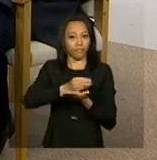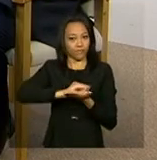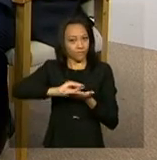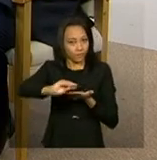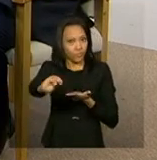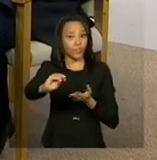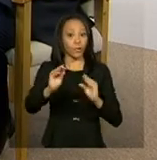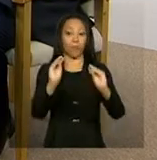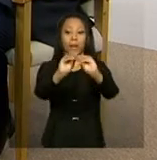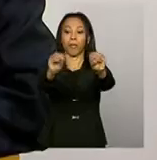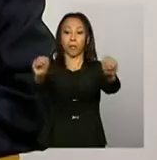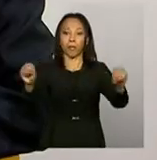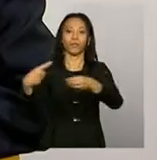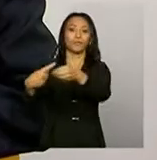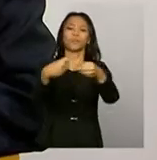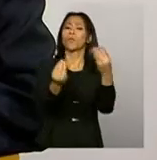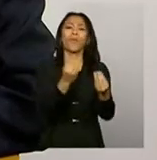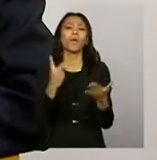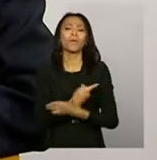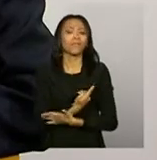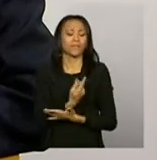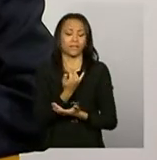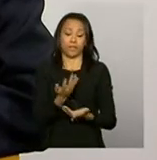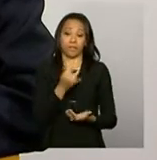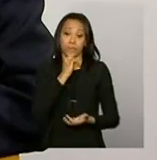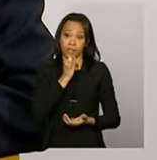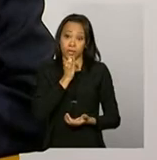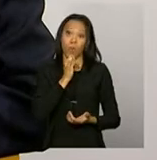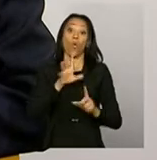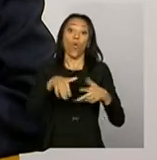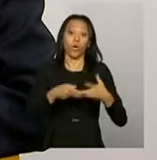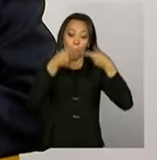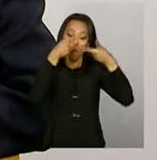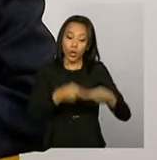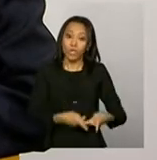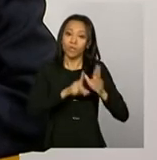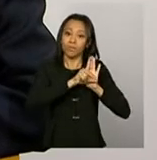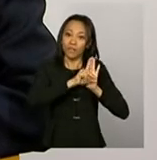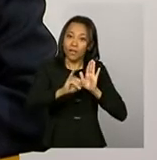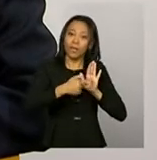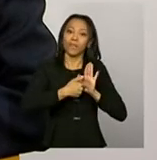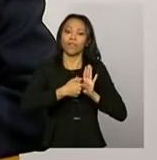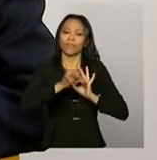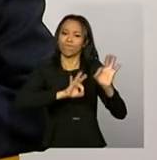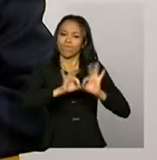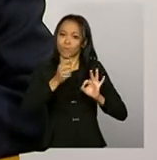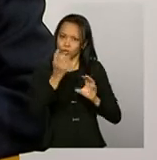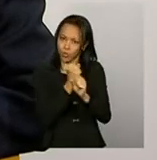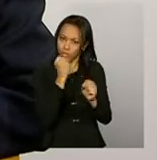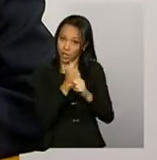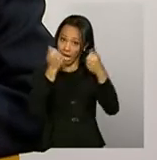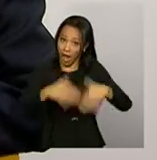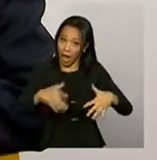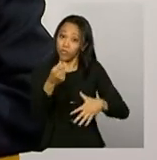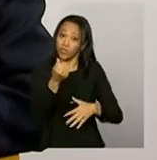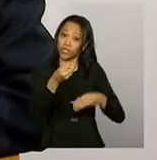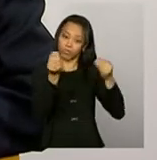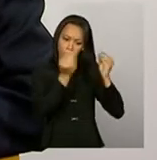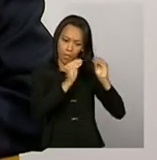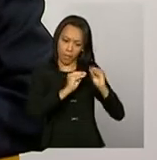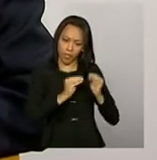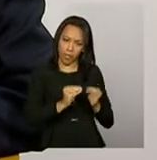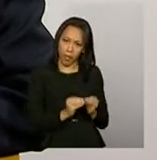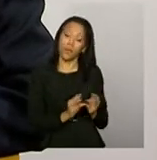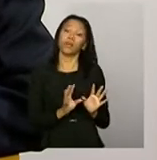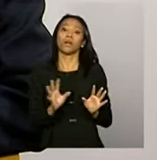Quando é que isso acontece? Acontece nos momentos em que faz os projetos de leis orçamentária e quando dá excesso de